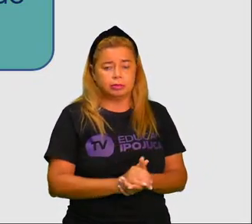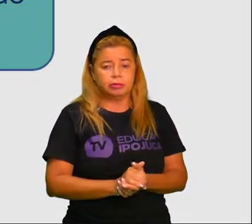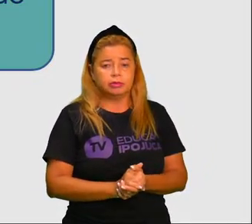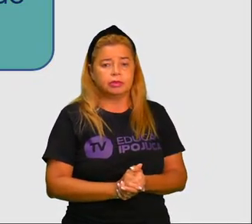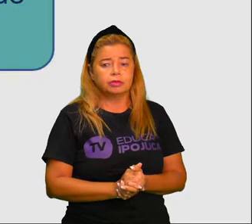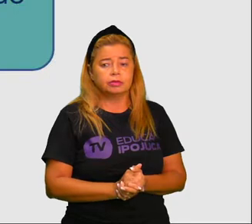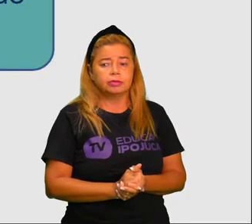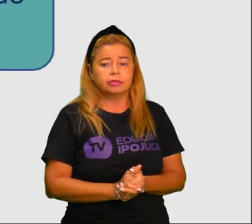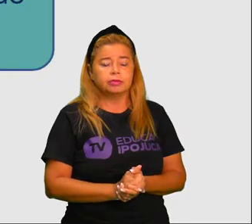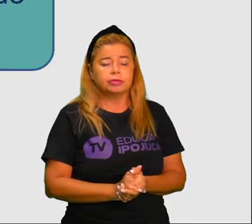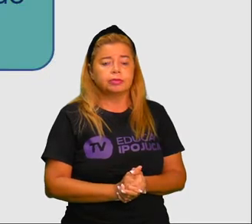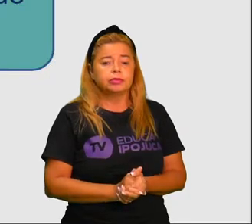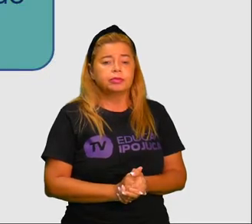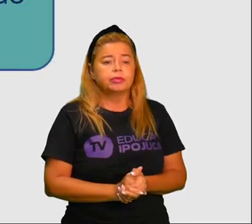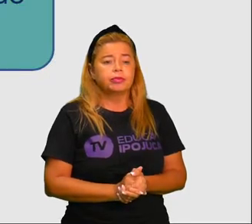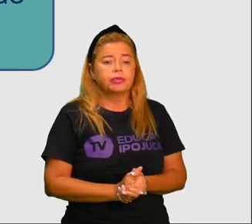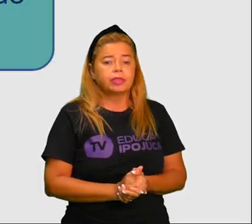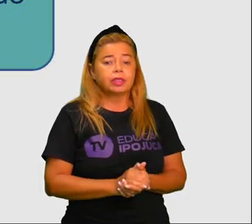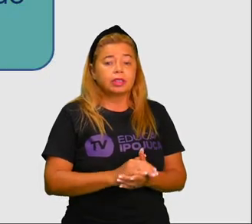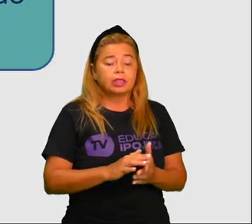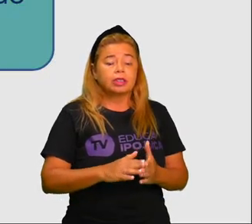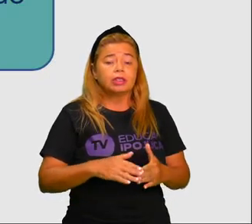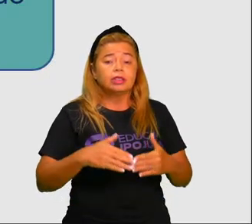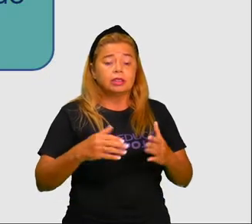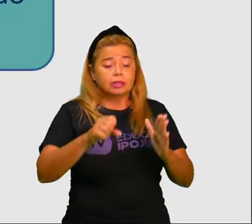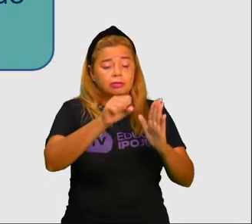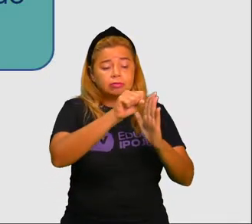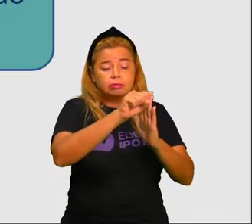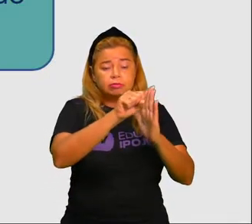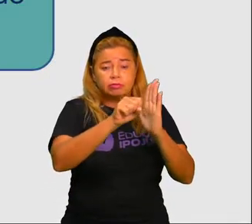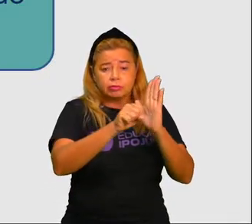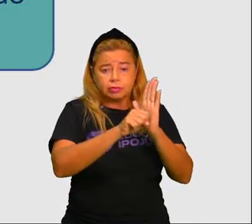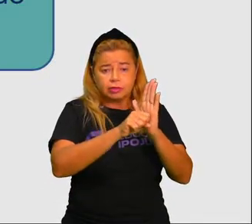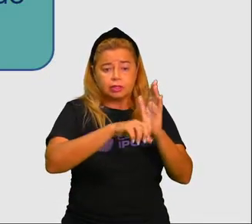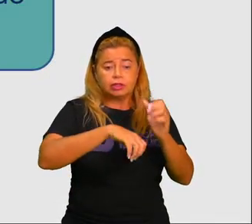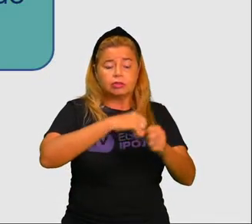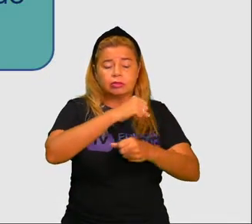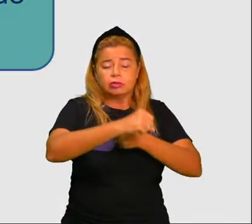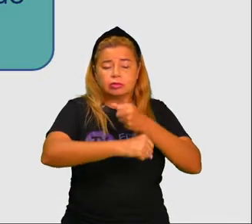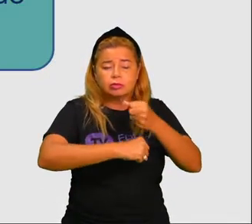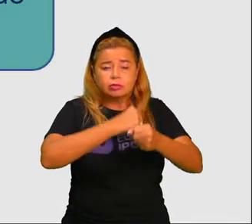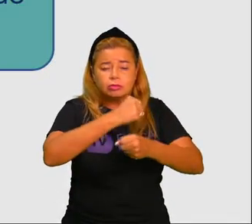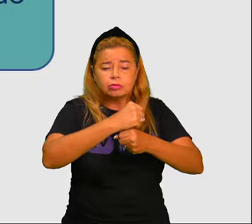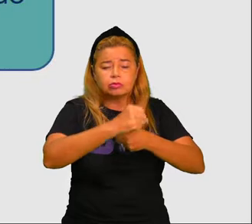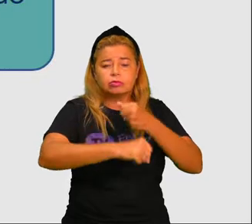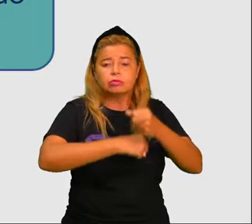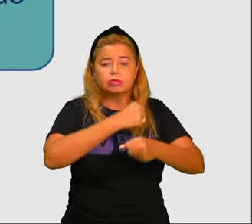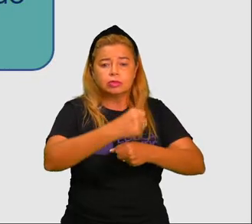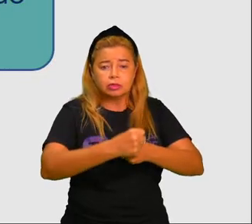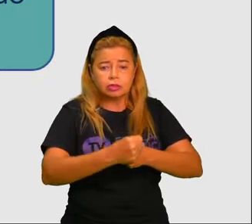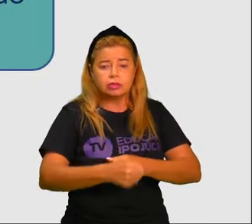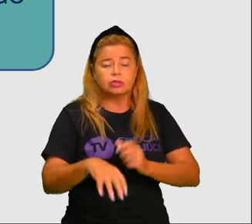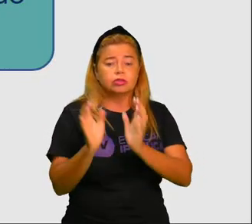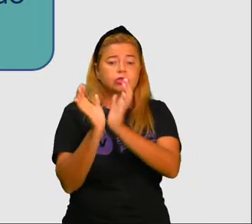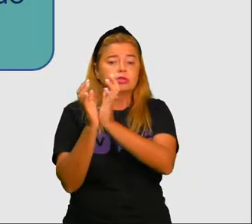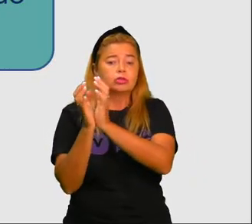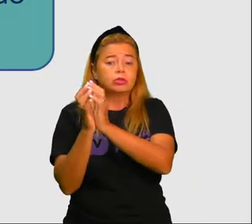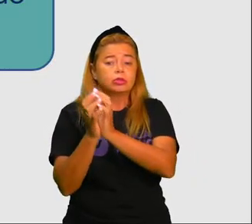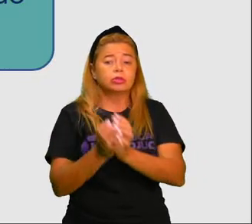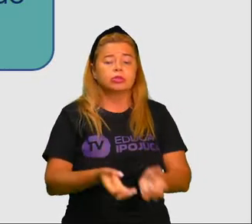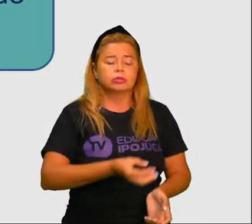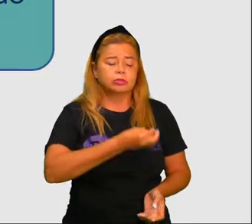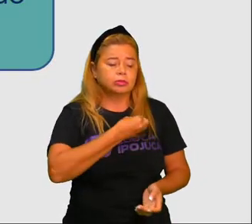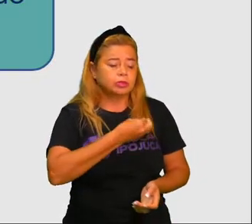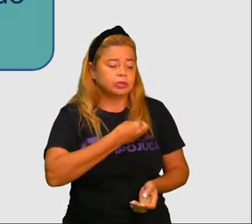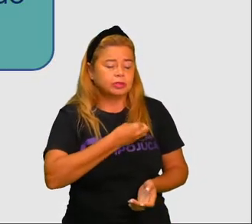o nosso planeta também. Bem, e ao longo dos séculos, todos os seres vivos, no decorrer do tempo, também se modificam.